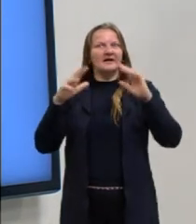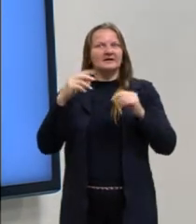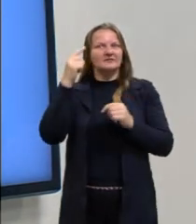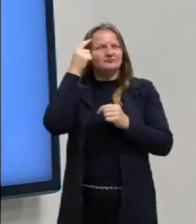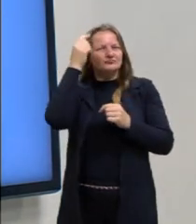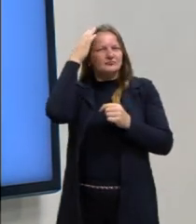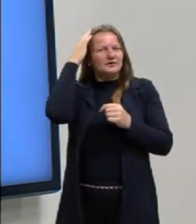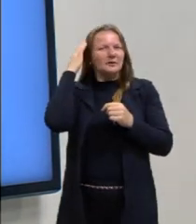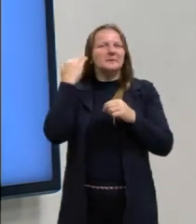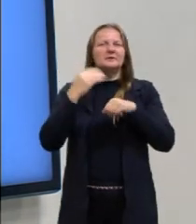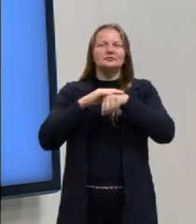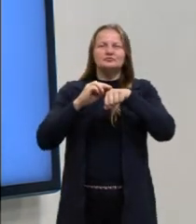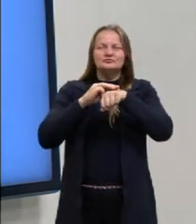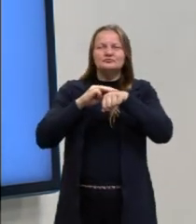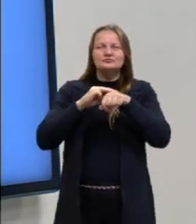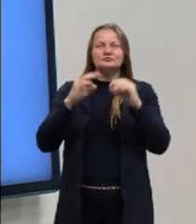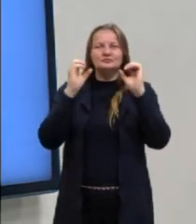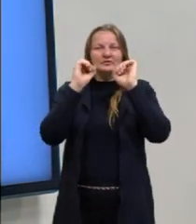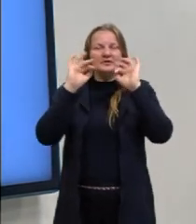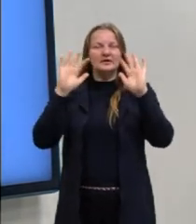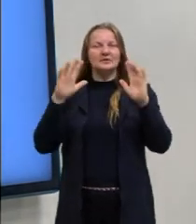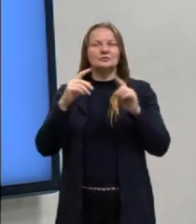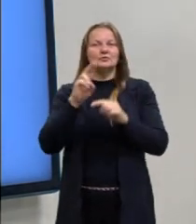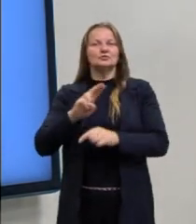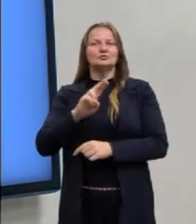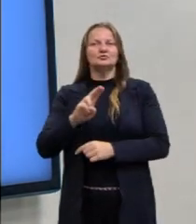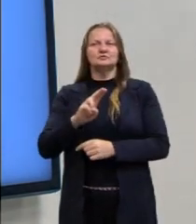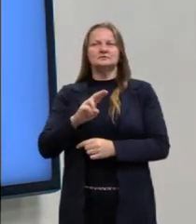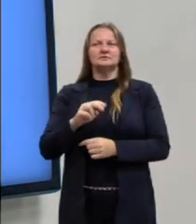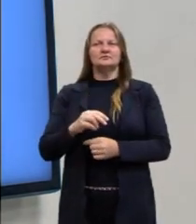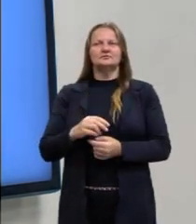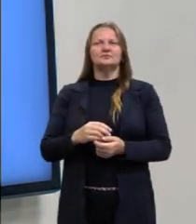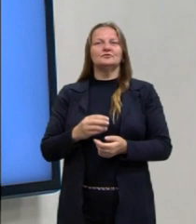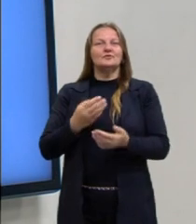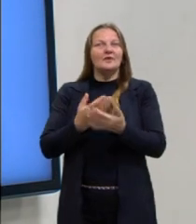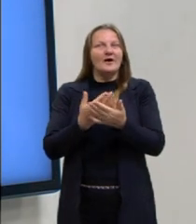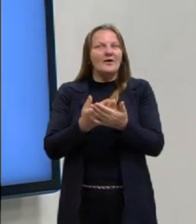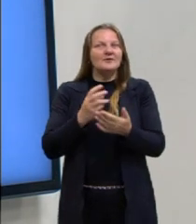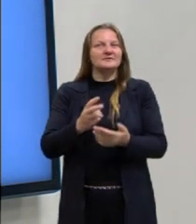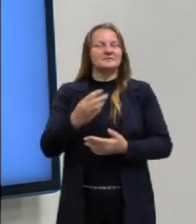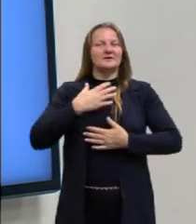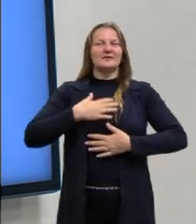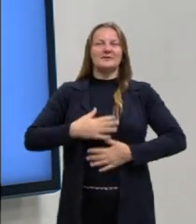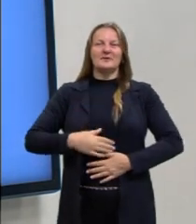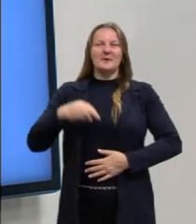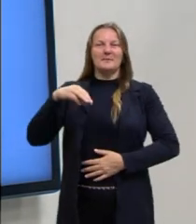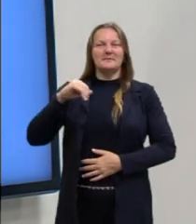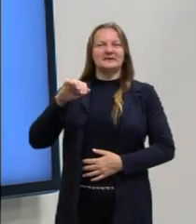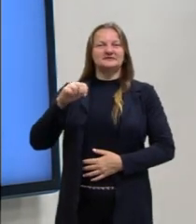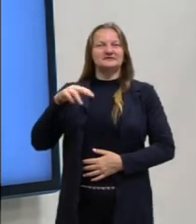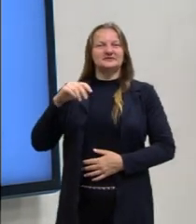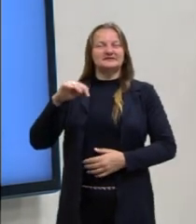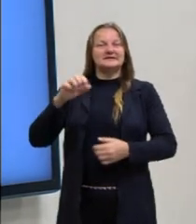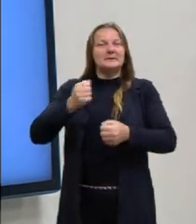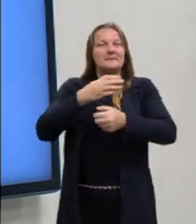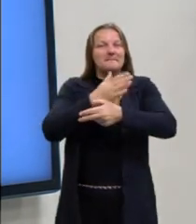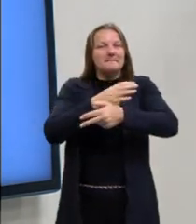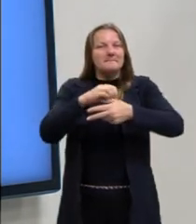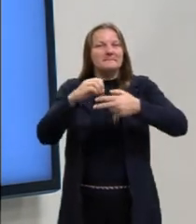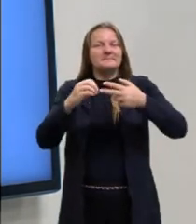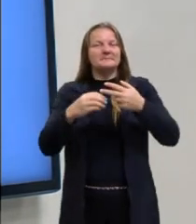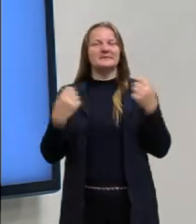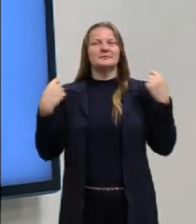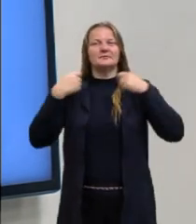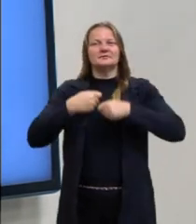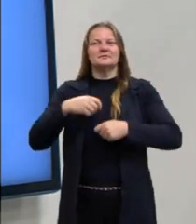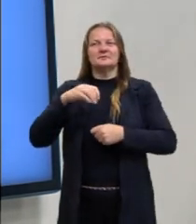claros, estou vestindo, como todas as aulas, essa camiseta magenta do projeto pré-enem. Por cima